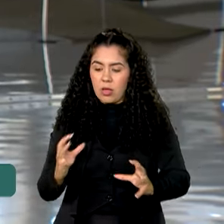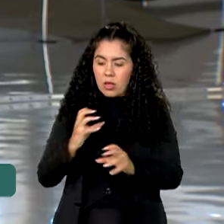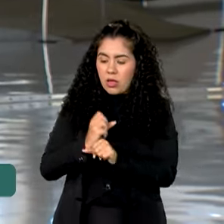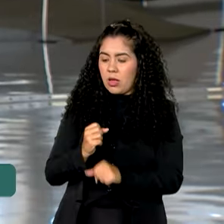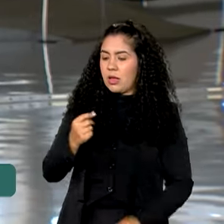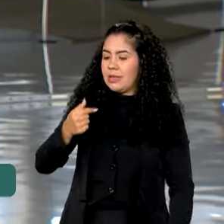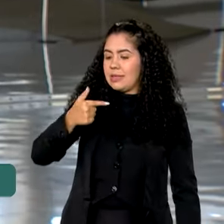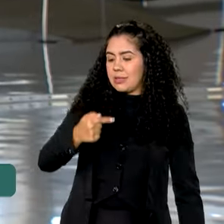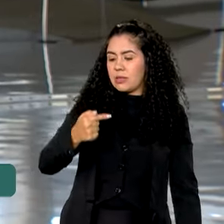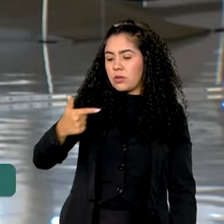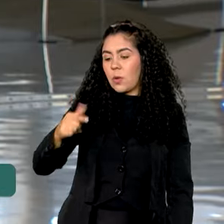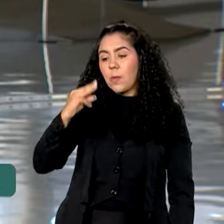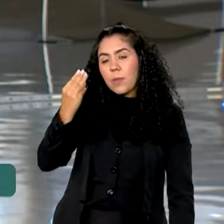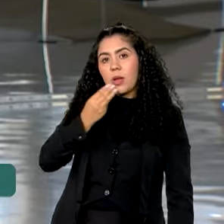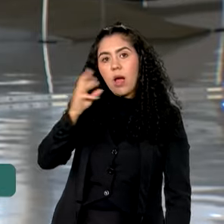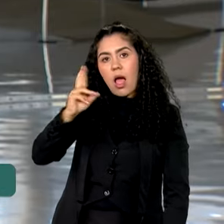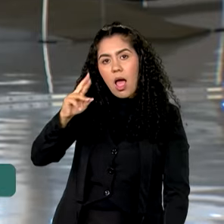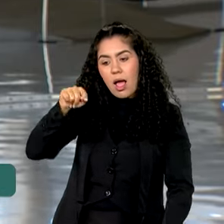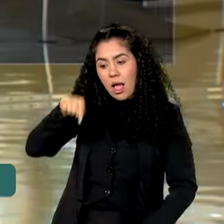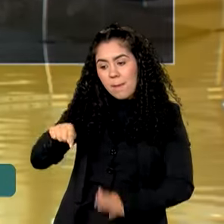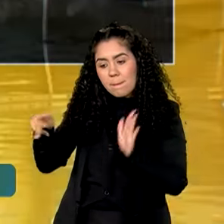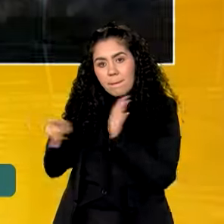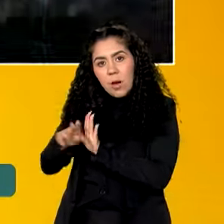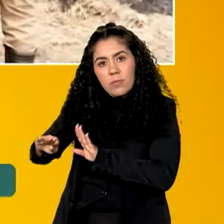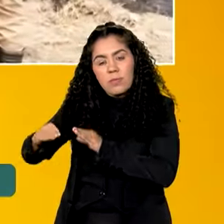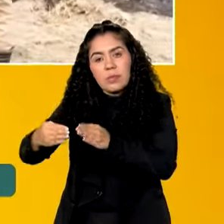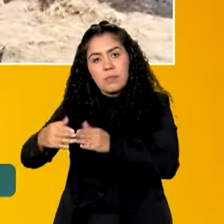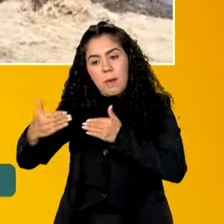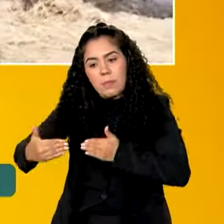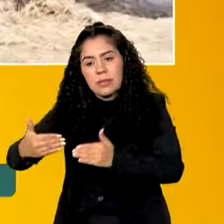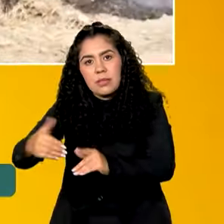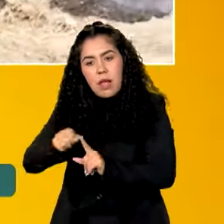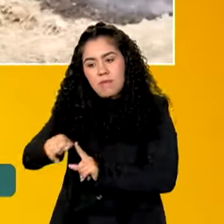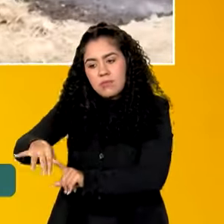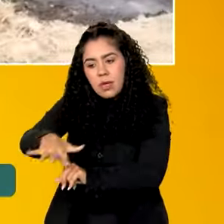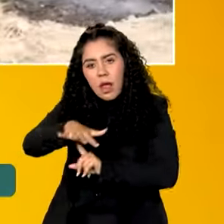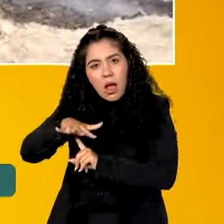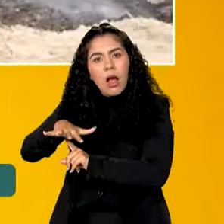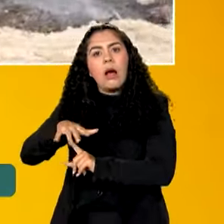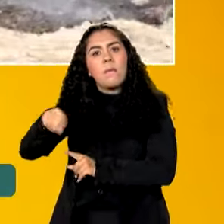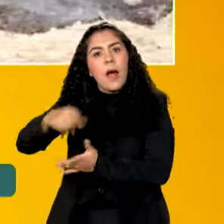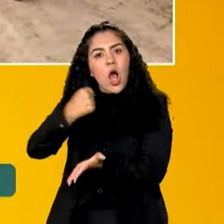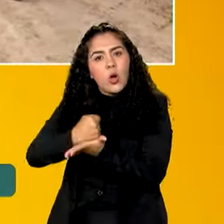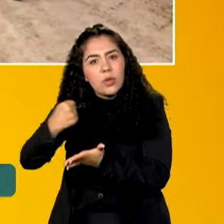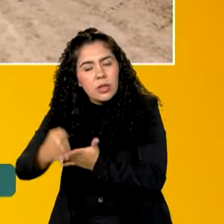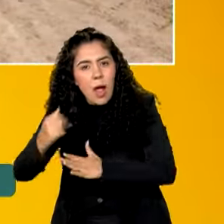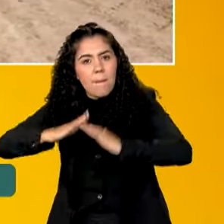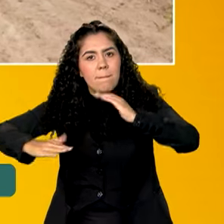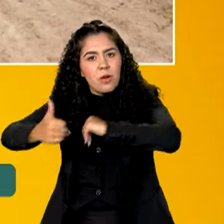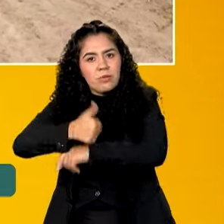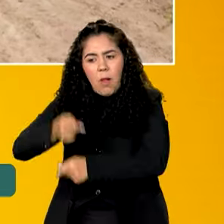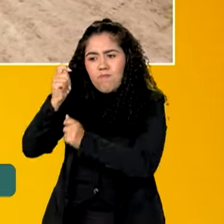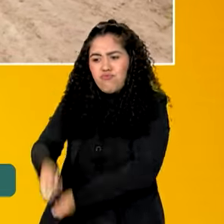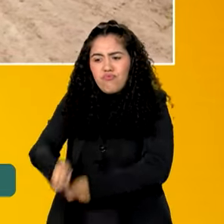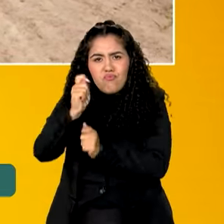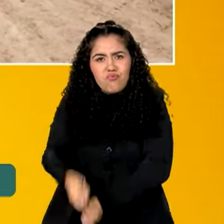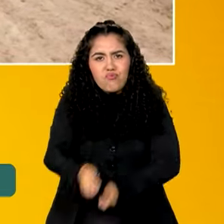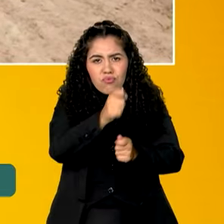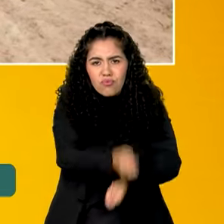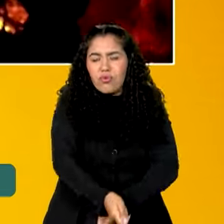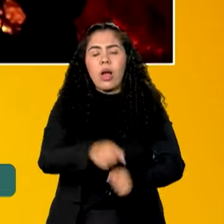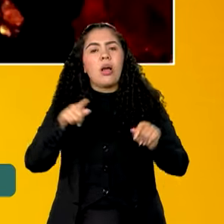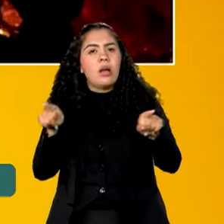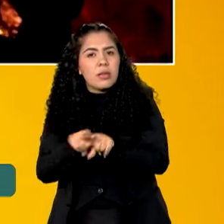milhões de reais serão para o Ministério do Meio Ambiente e Mudança do Clima, para a contratação de brigadistas, também para a compra